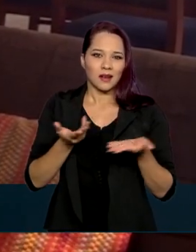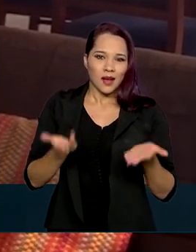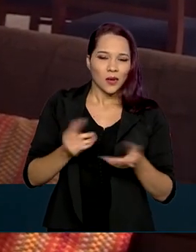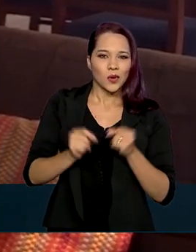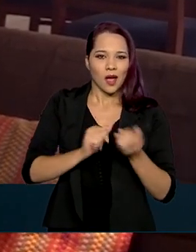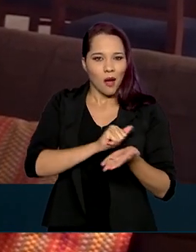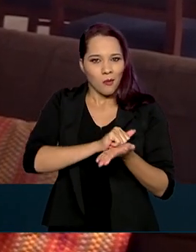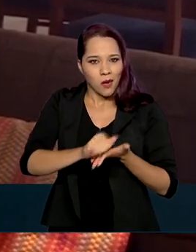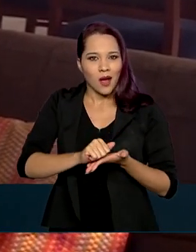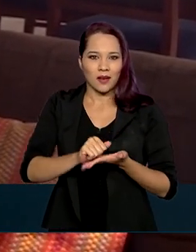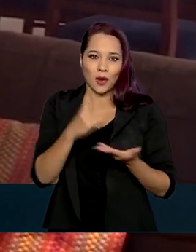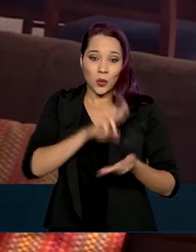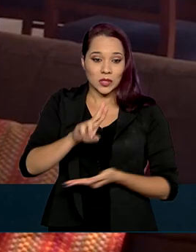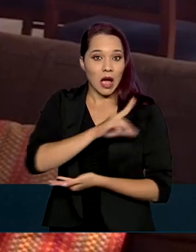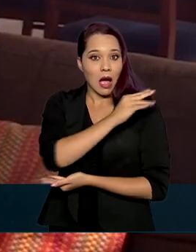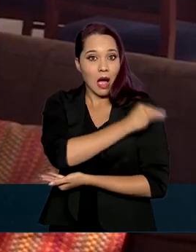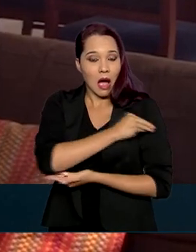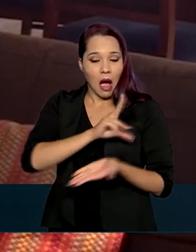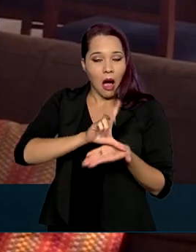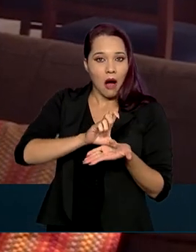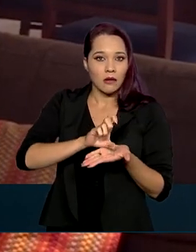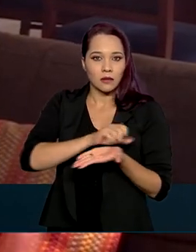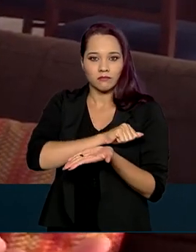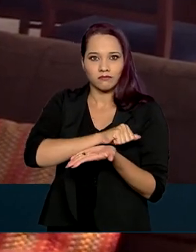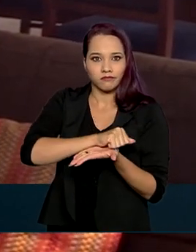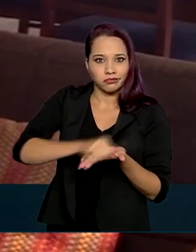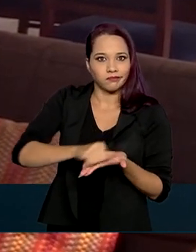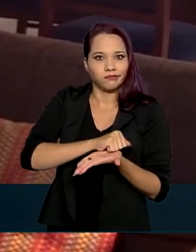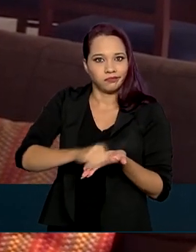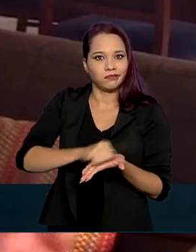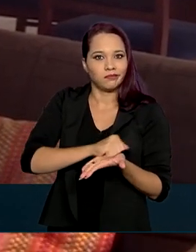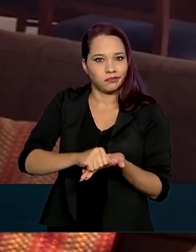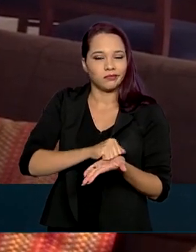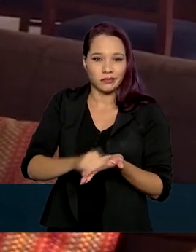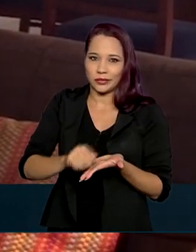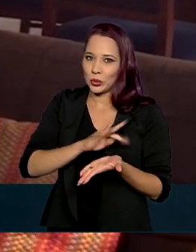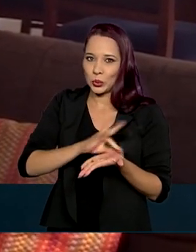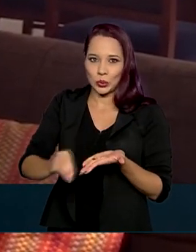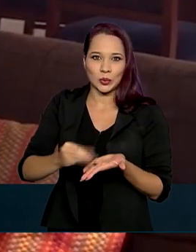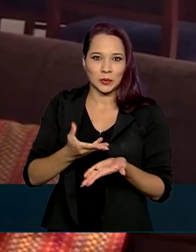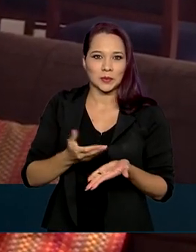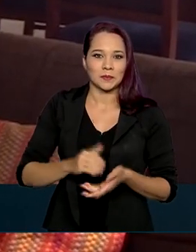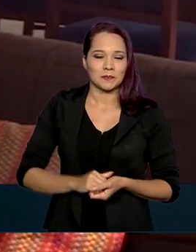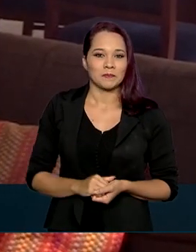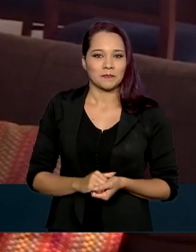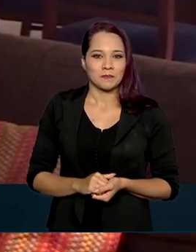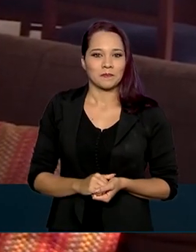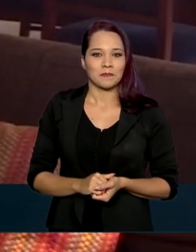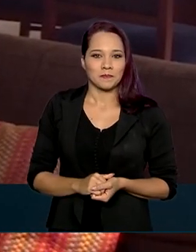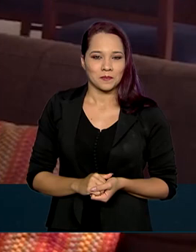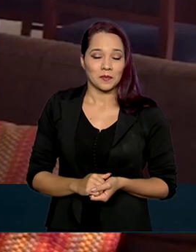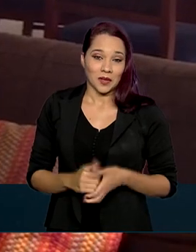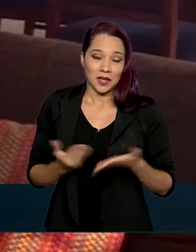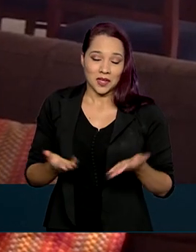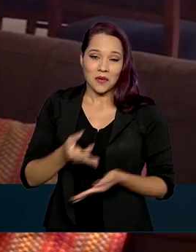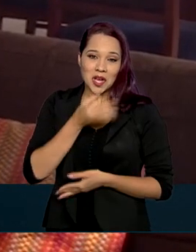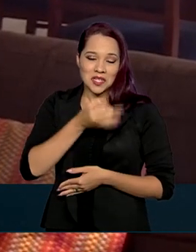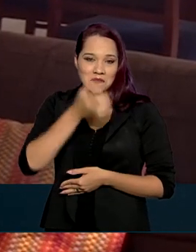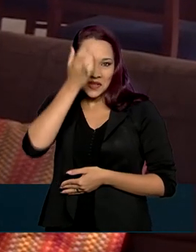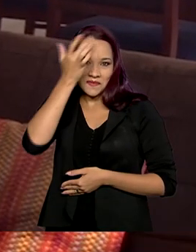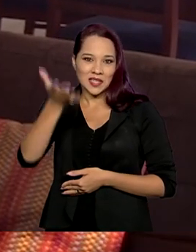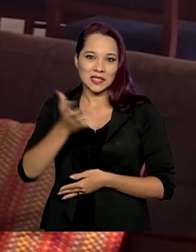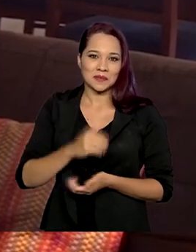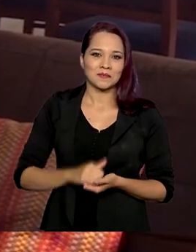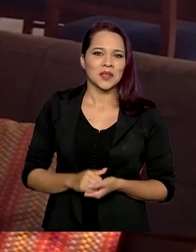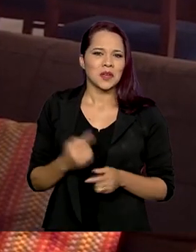apaga, é que esse negócio usa álcool também, apaga tudo. E eu achei bem prático,